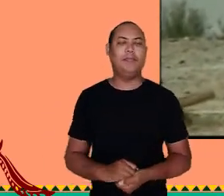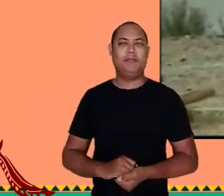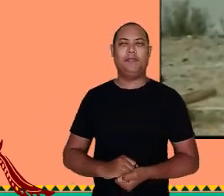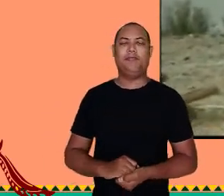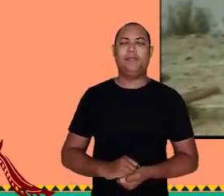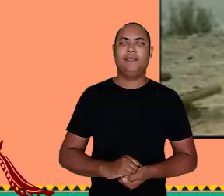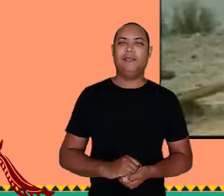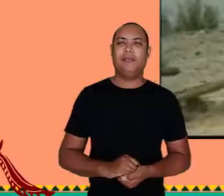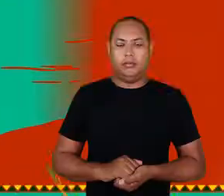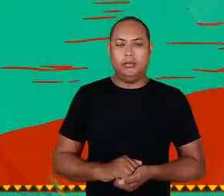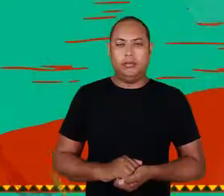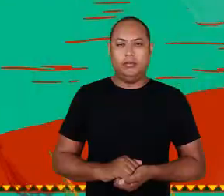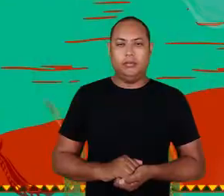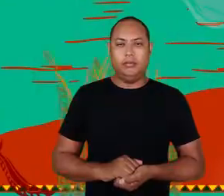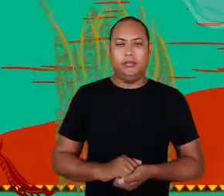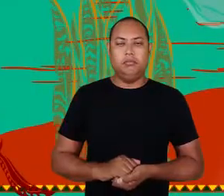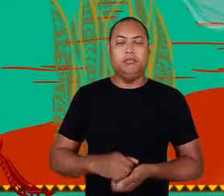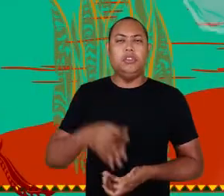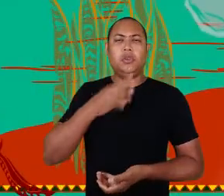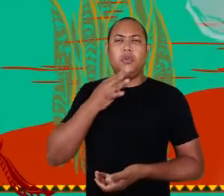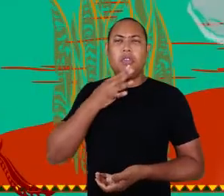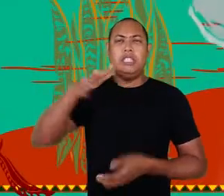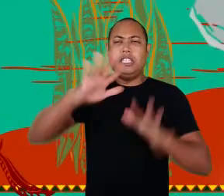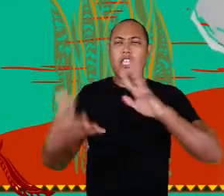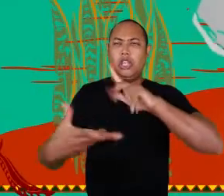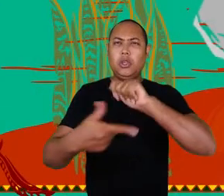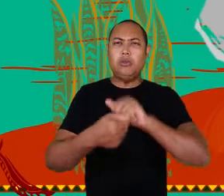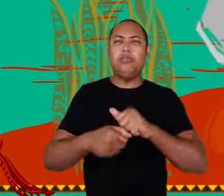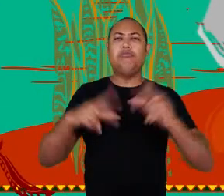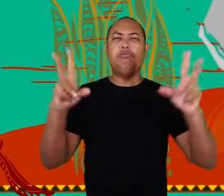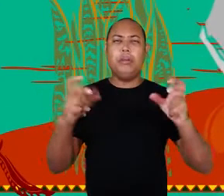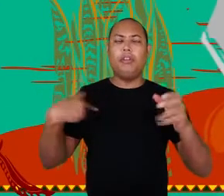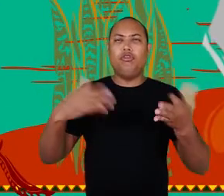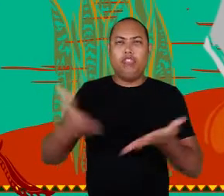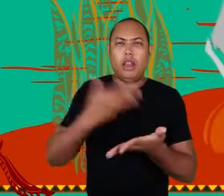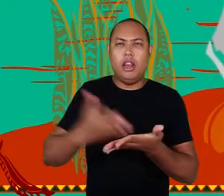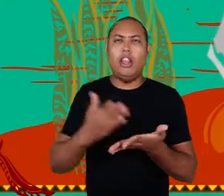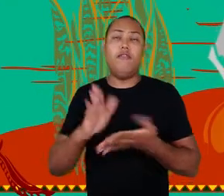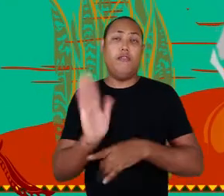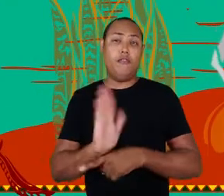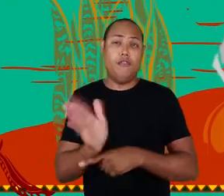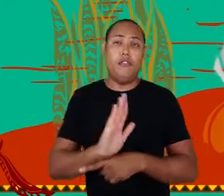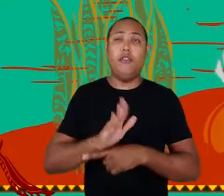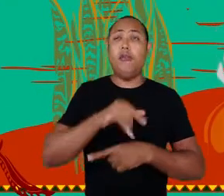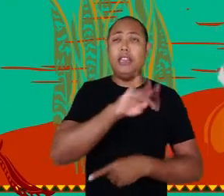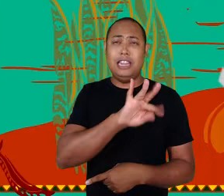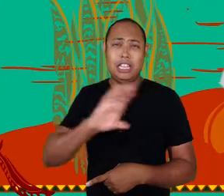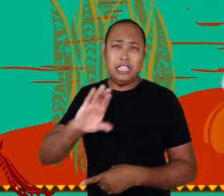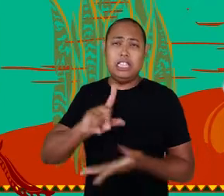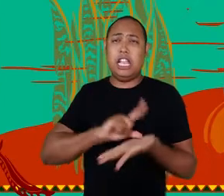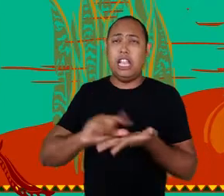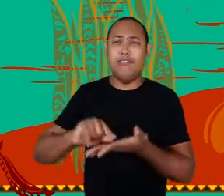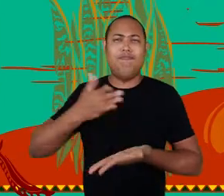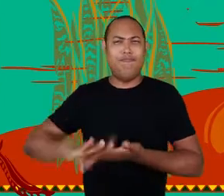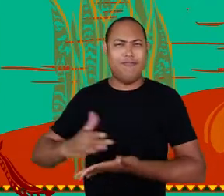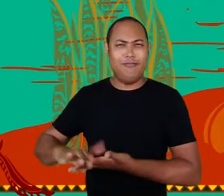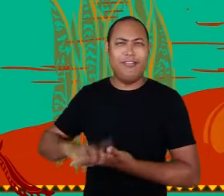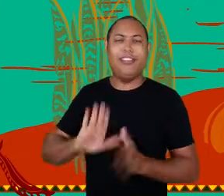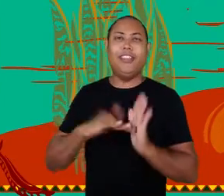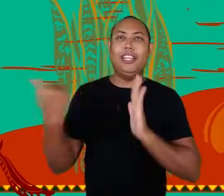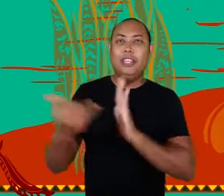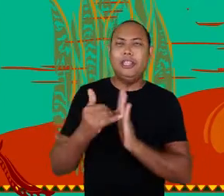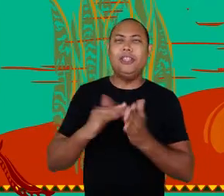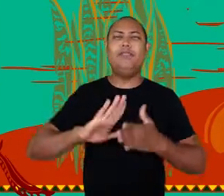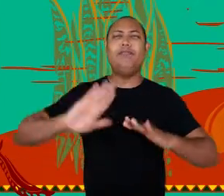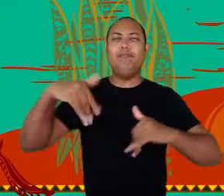filha Eu vou te contar Reconhecida mundialmente É tema de livros Filmes Monografias Artigos Sambas